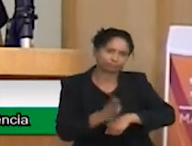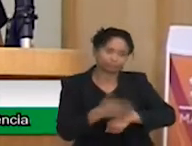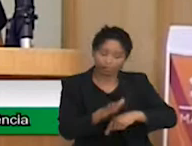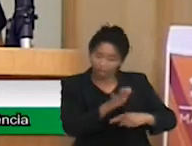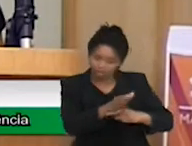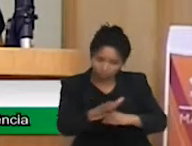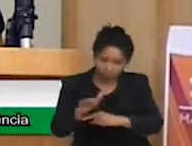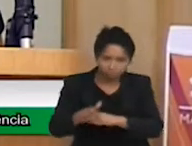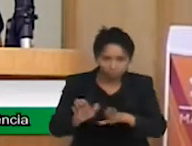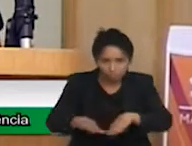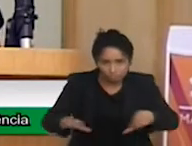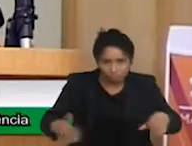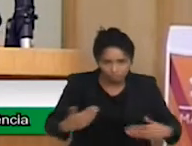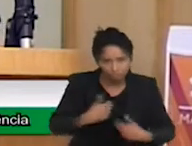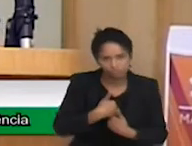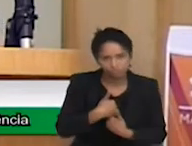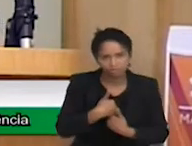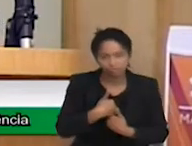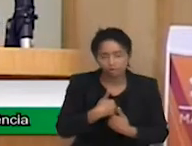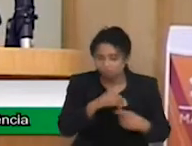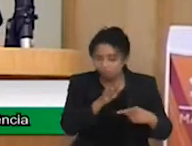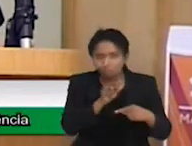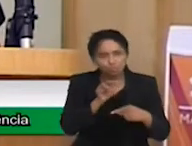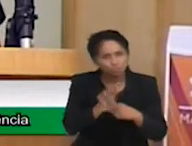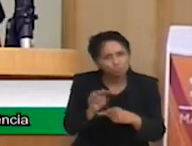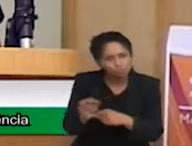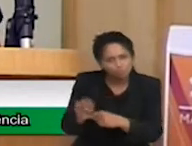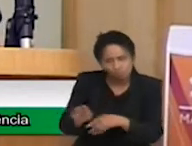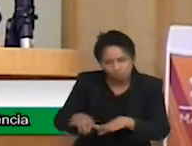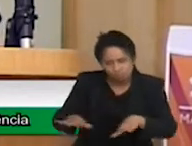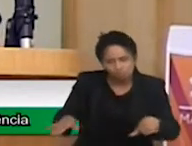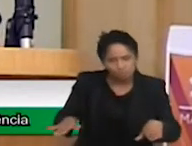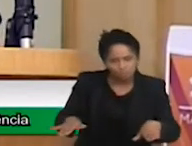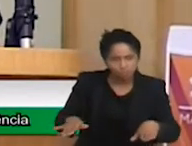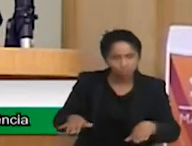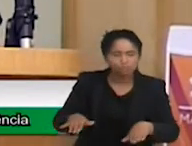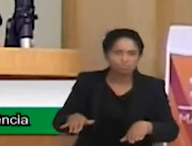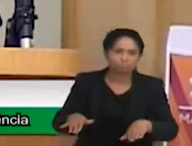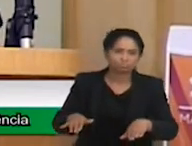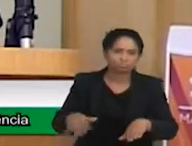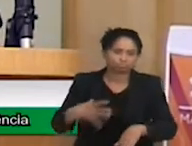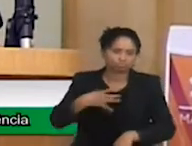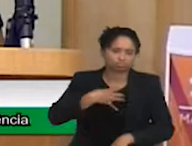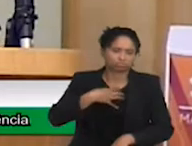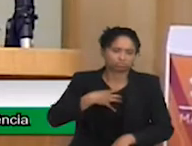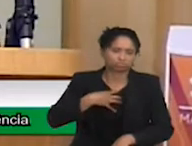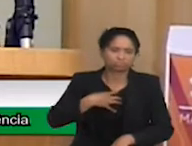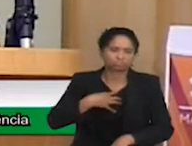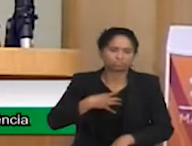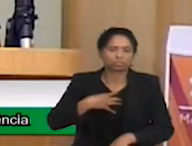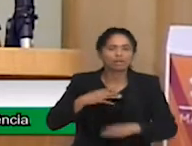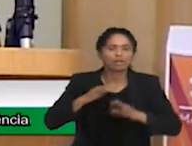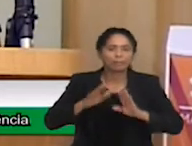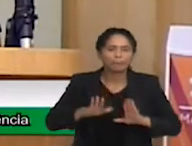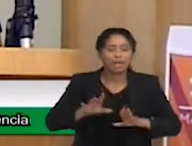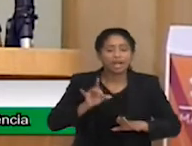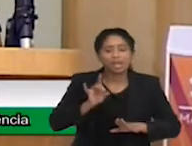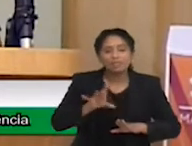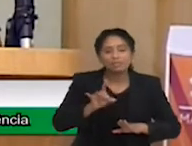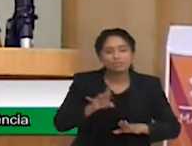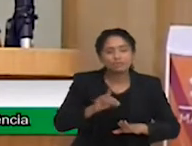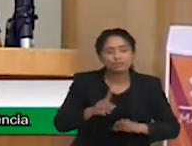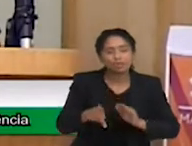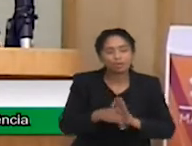Elas zelam pela integridade física e moral, mas apenas asseguram o acesso e permanência das crianças na